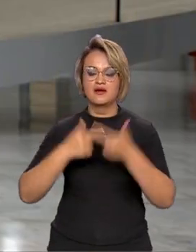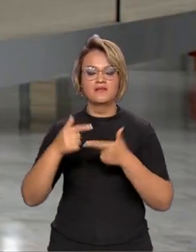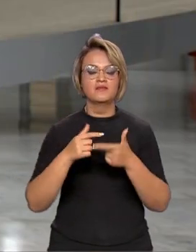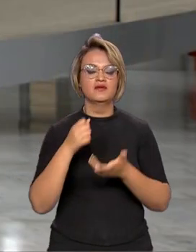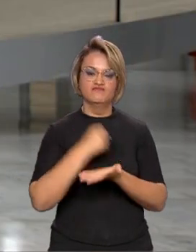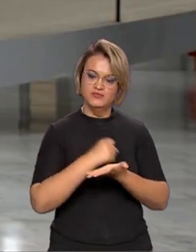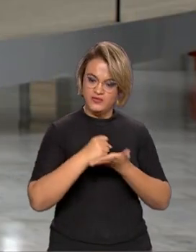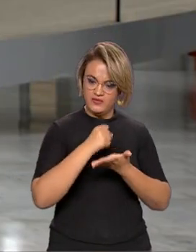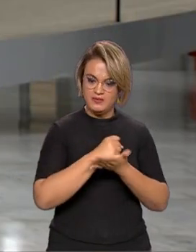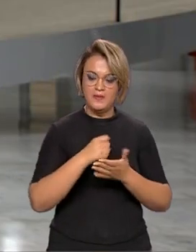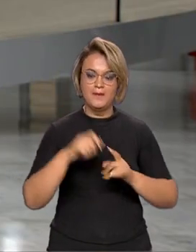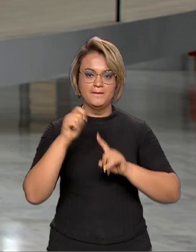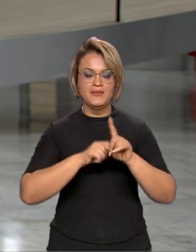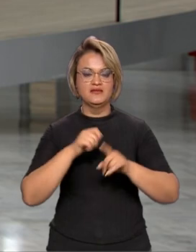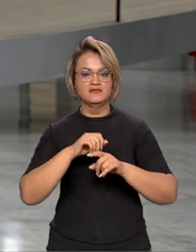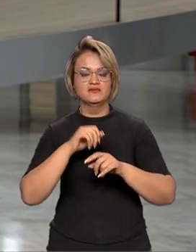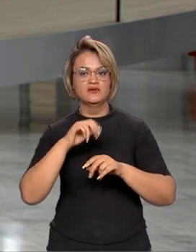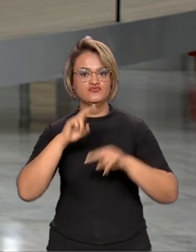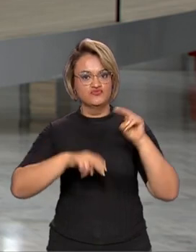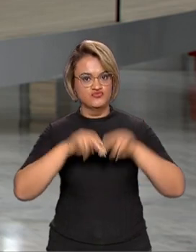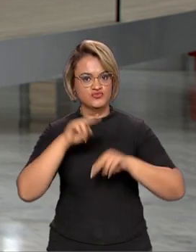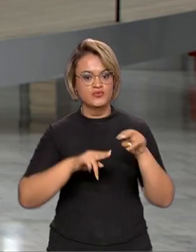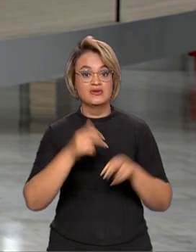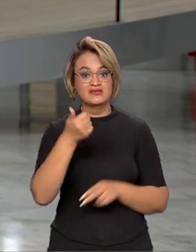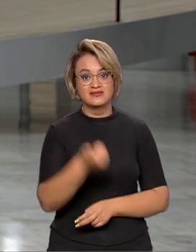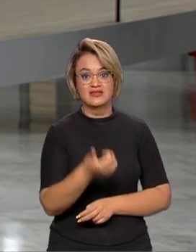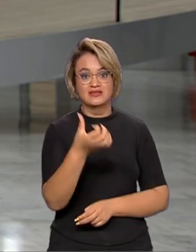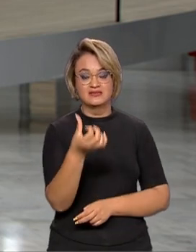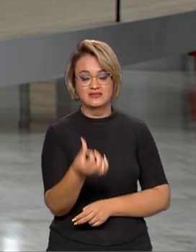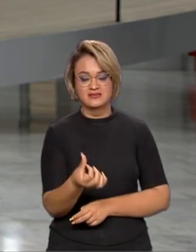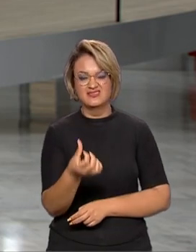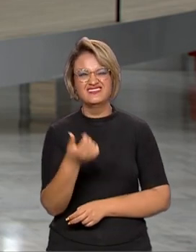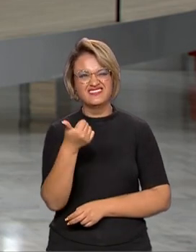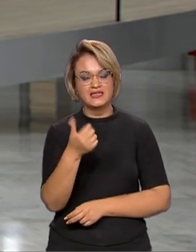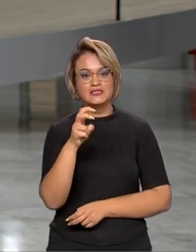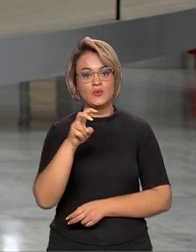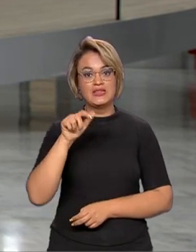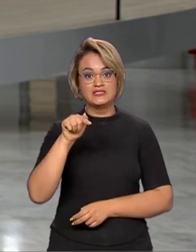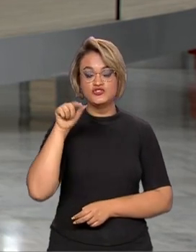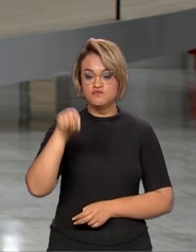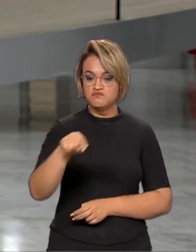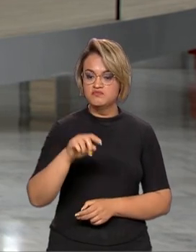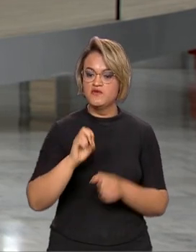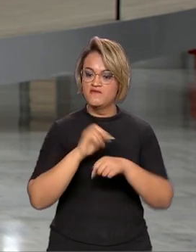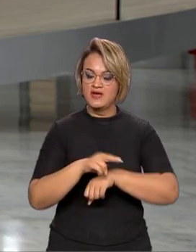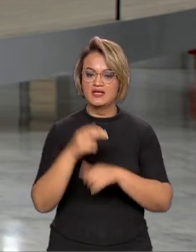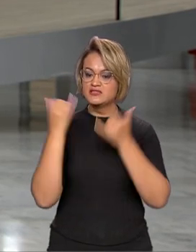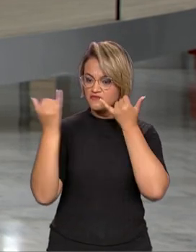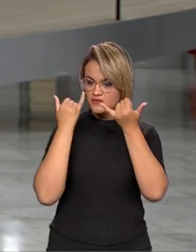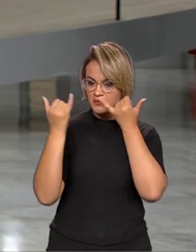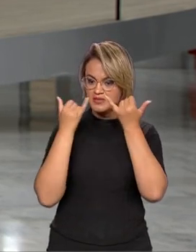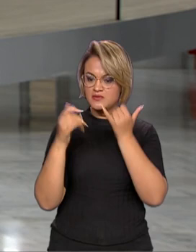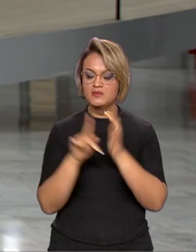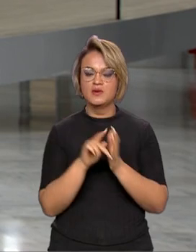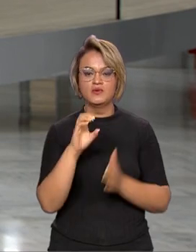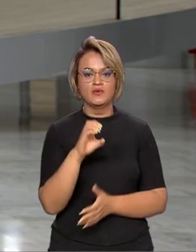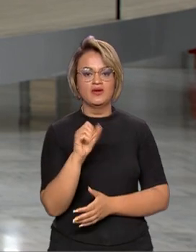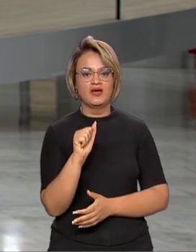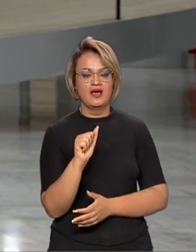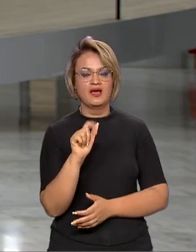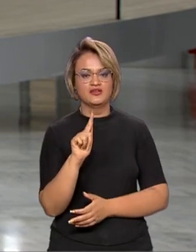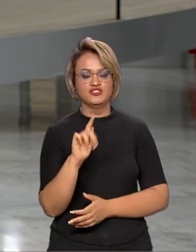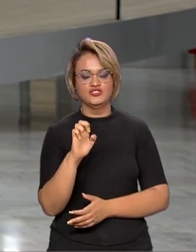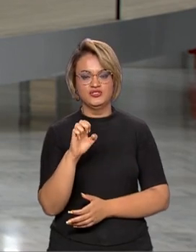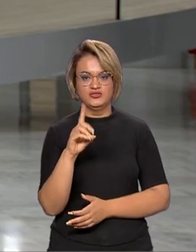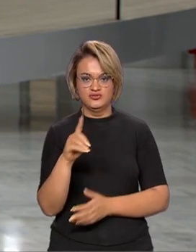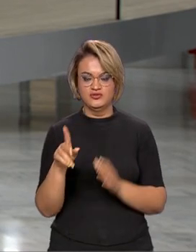No mês de junho, foram mais de 157 mil novas vagas. Os dados são do CAGED e do Ministério do Trabalho.